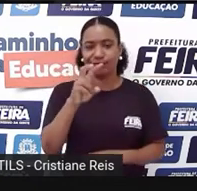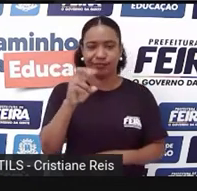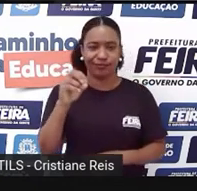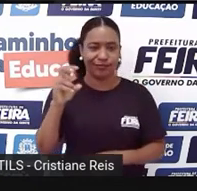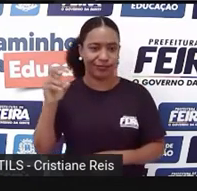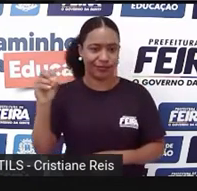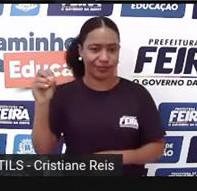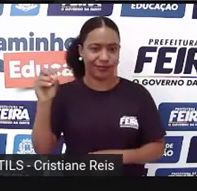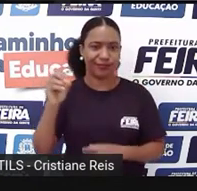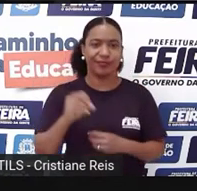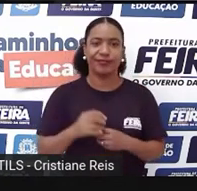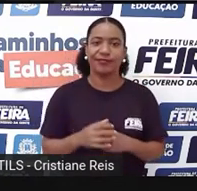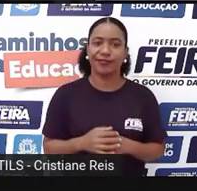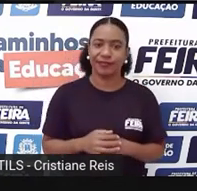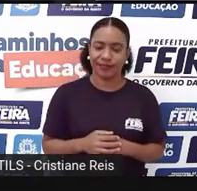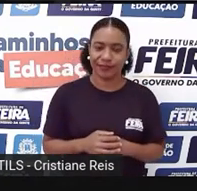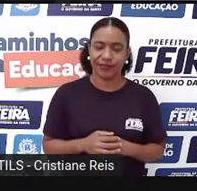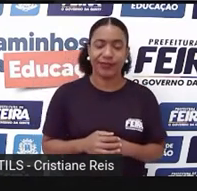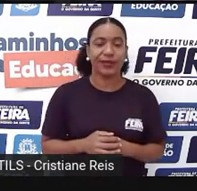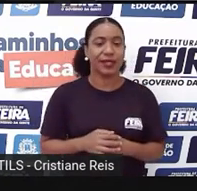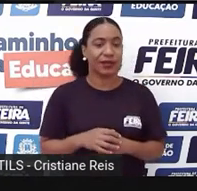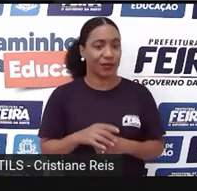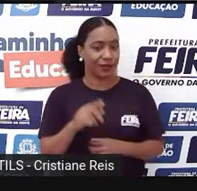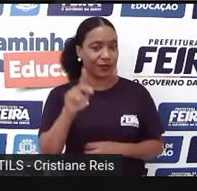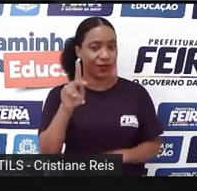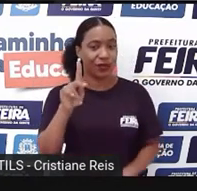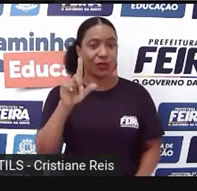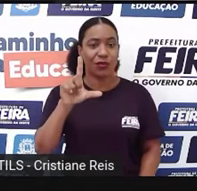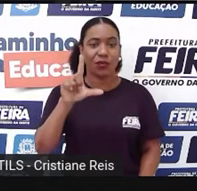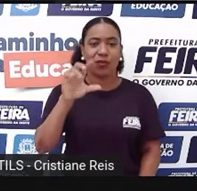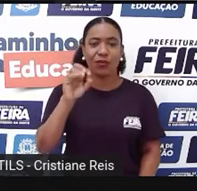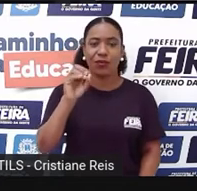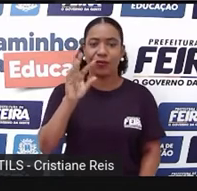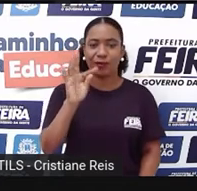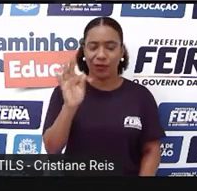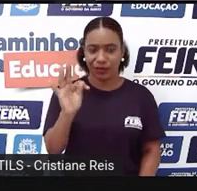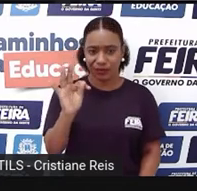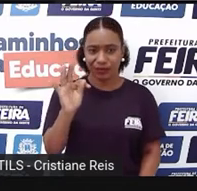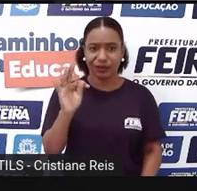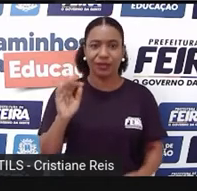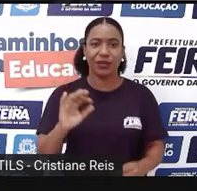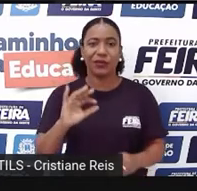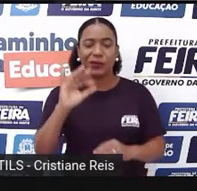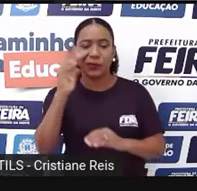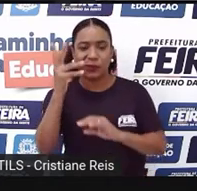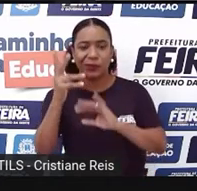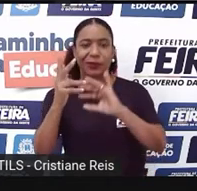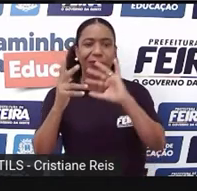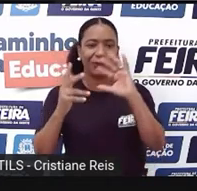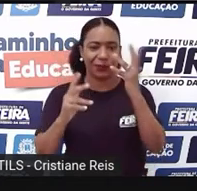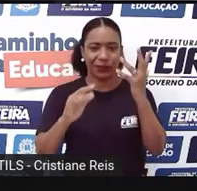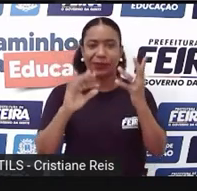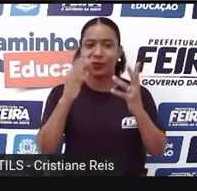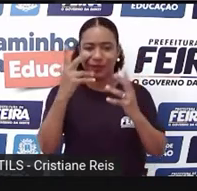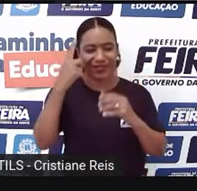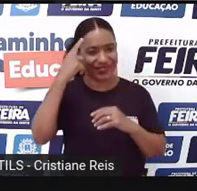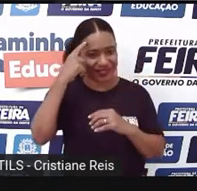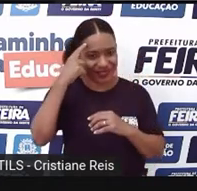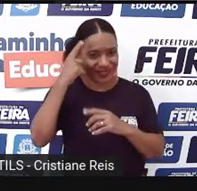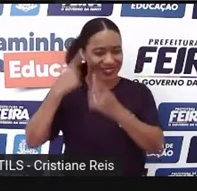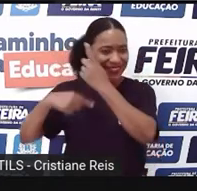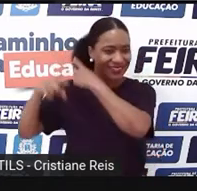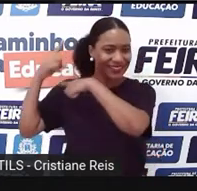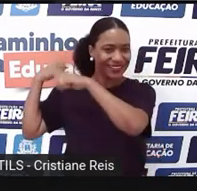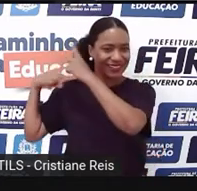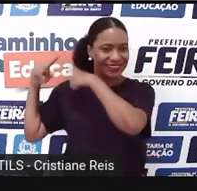Plot. O enredo. Então, o enredo seria justamente o quê? Os acontecimentos da história que nós já revisamos anteriormente.